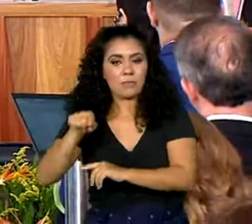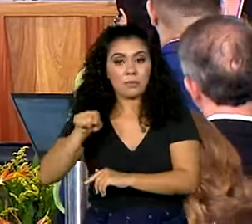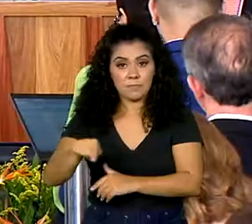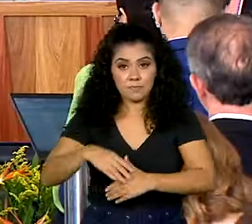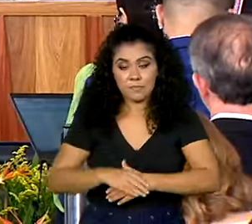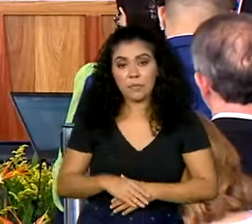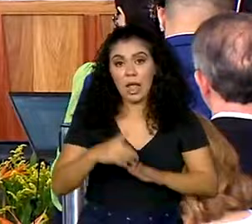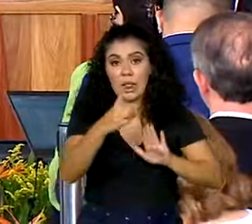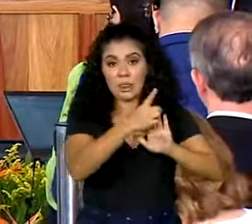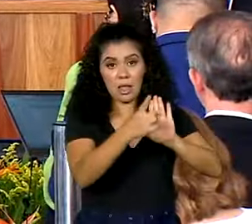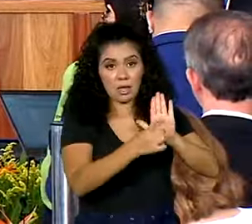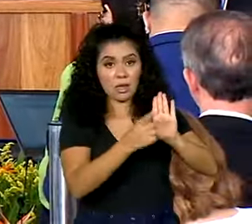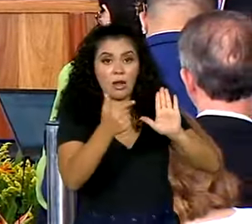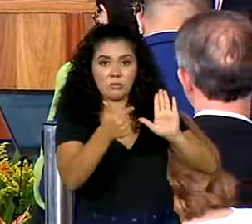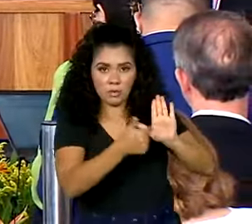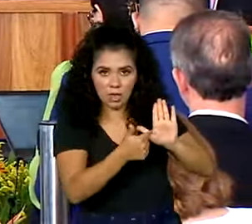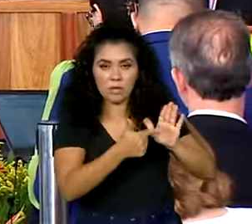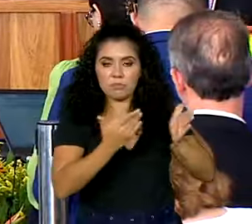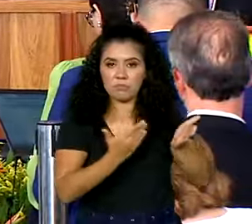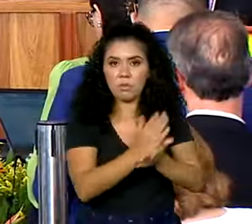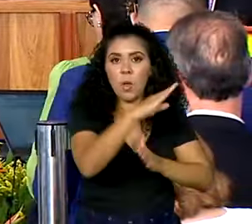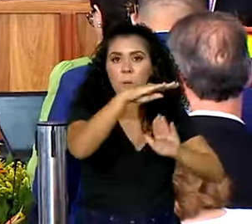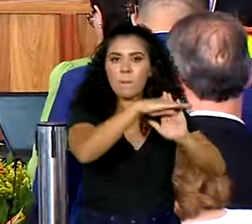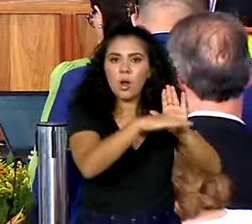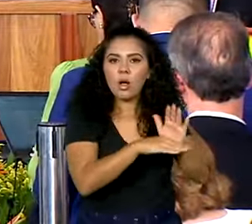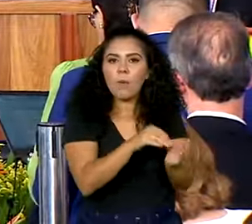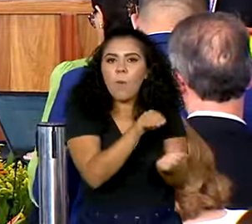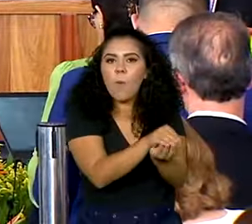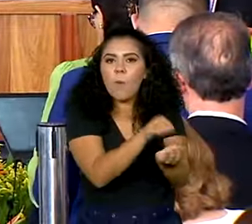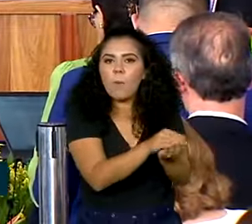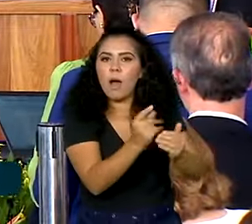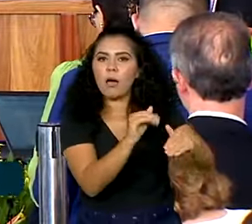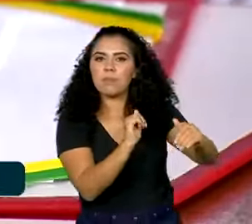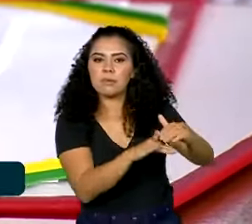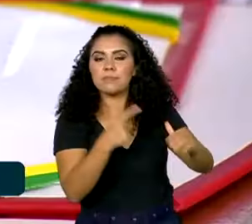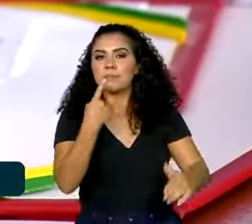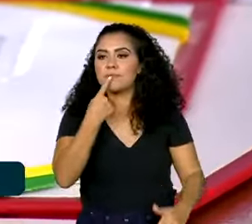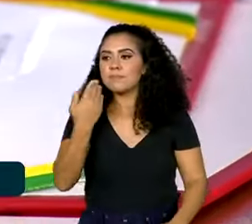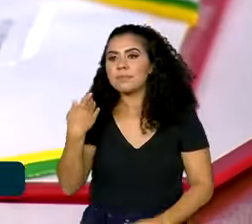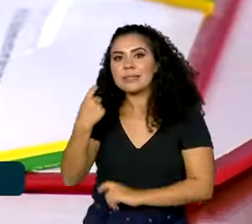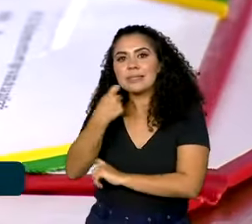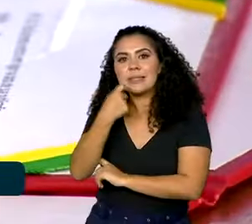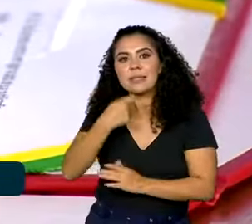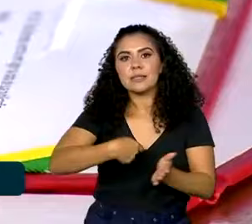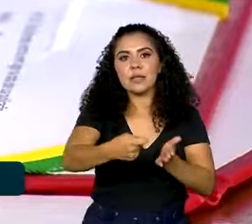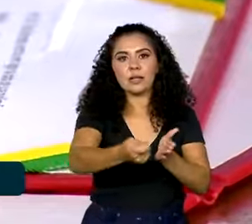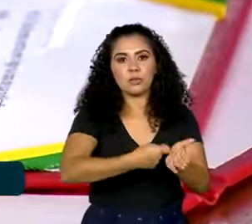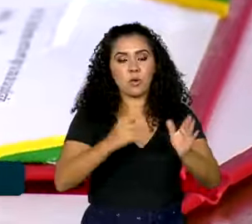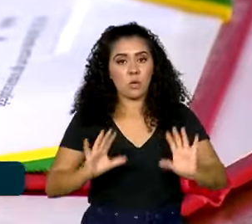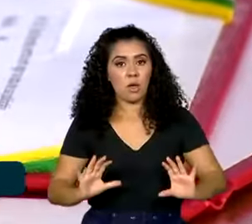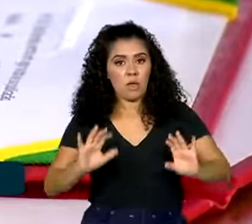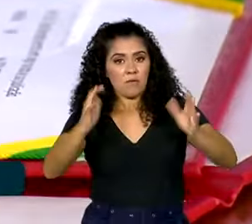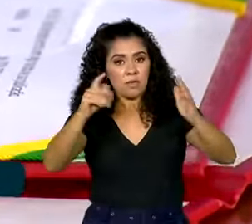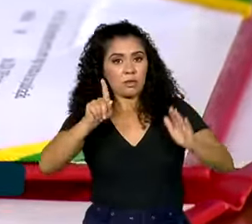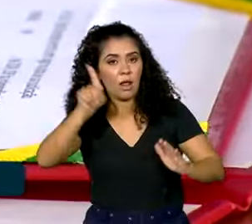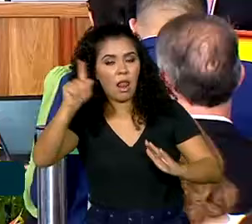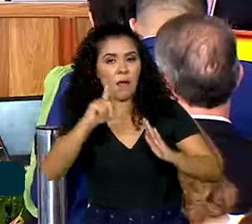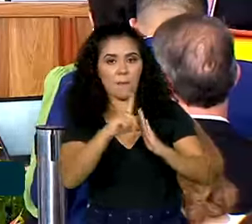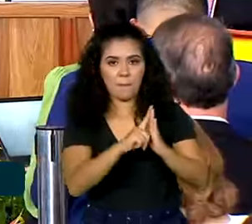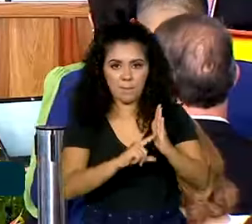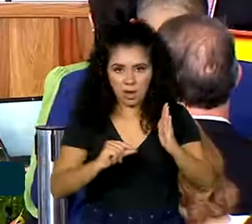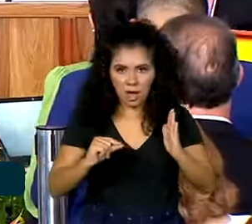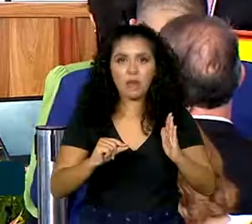O decreto, que regulamenta o programa Pé de Meia, foi assinado nesta sexta-feira, durante evento no Palácio do Planalto.